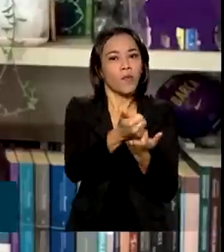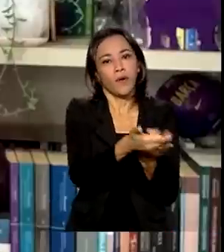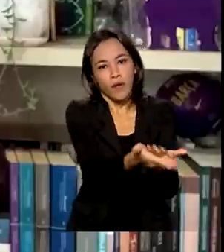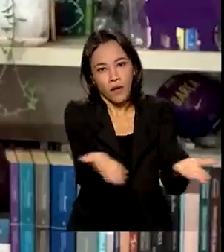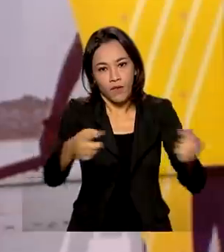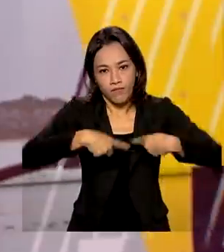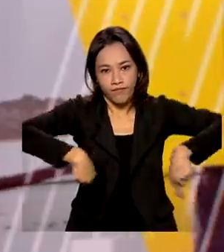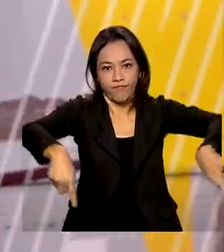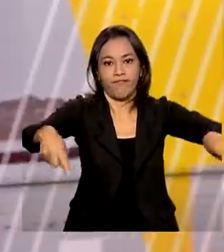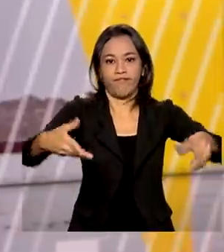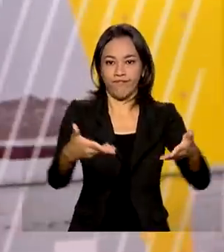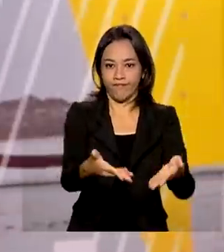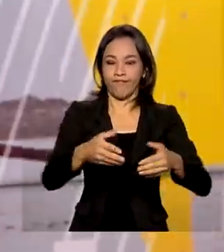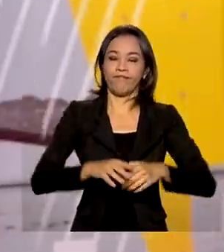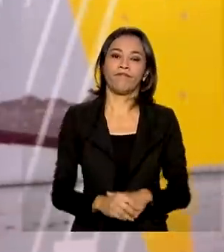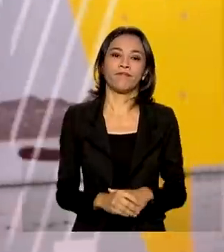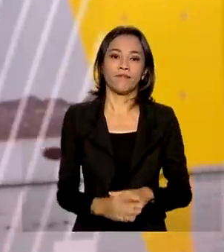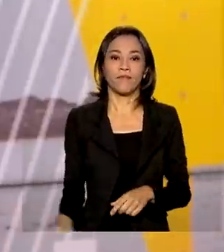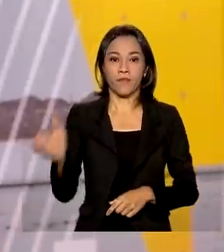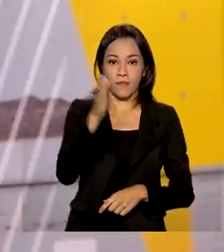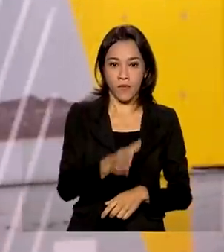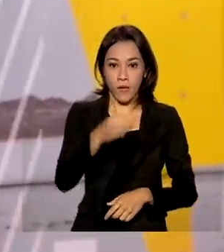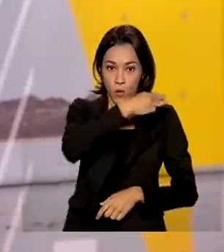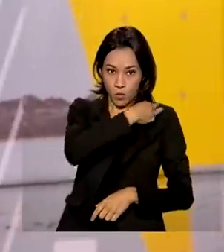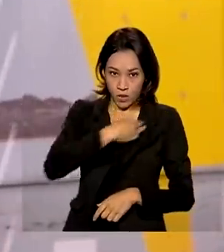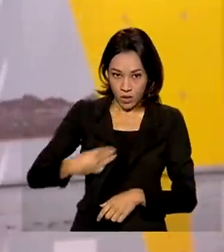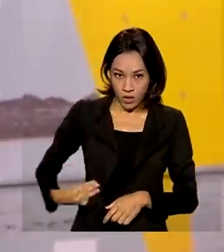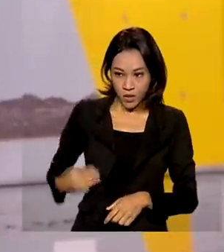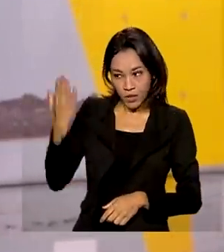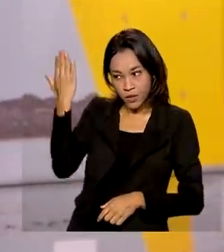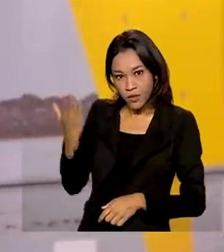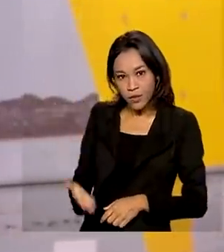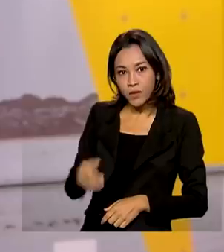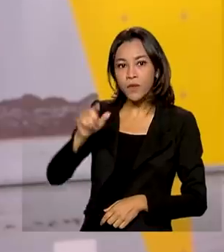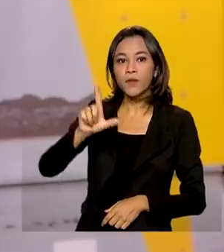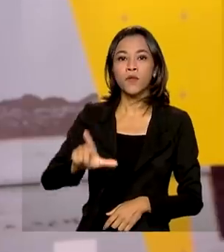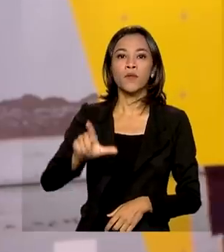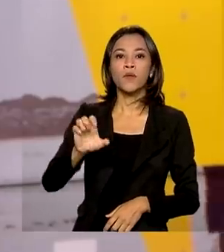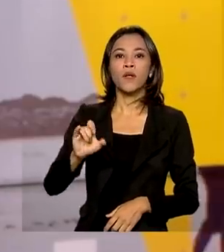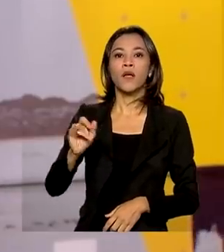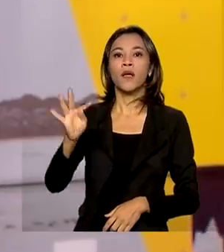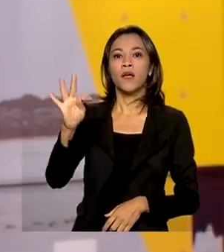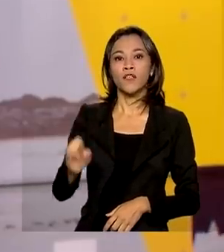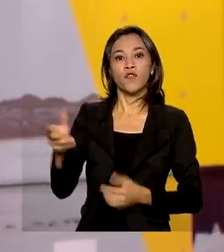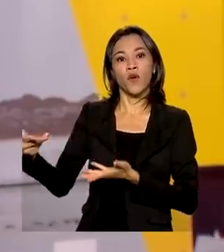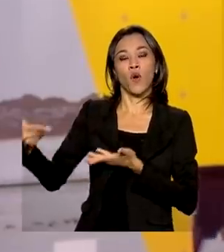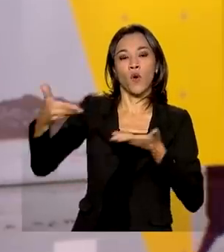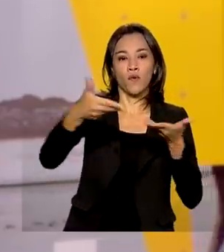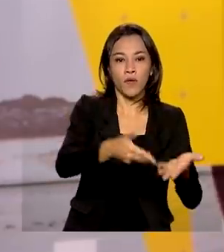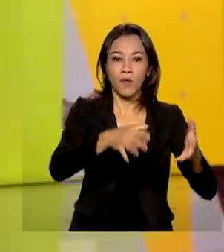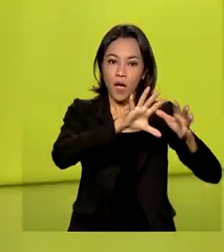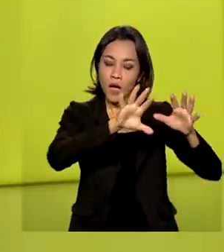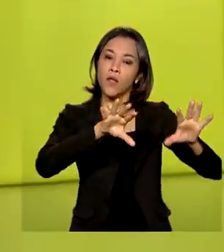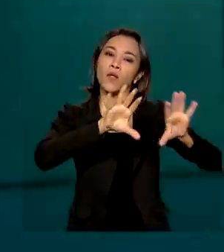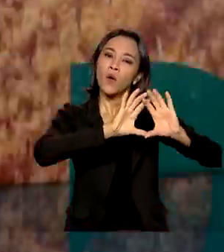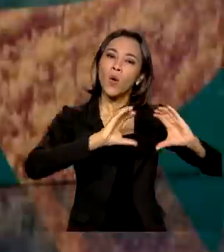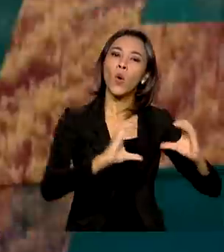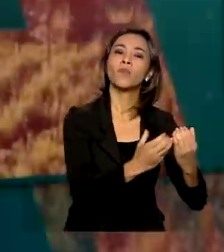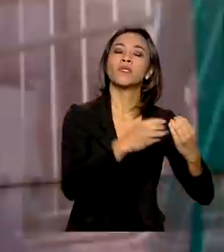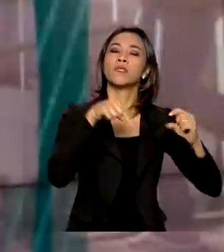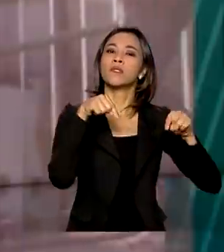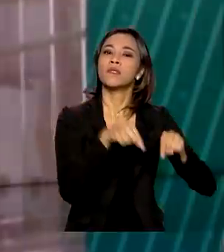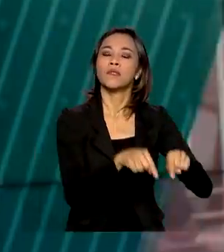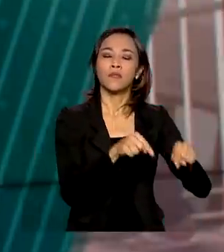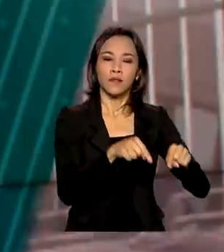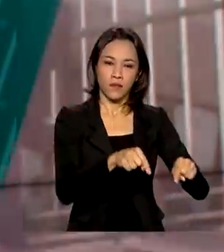produtores. O ministro Joaquim Leite foi o convidado da Comissão de Meio Ambiente e Desenvolvimento Sustentável da Câmara dos